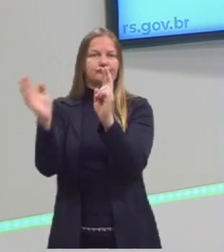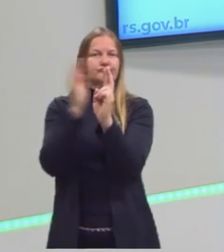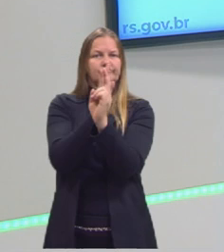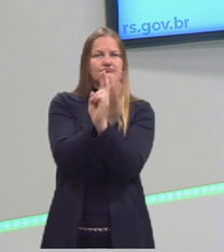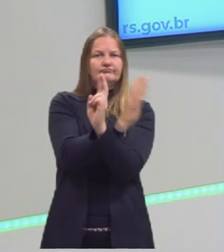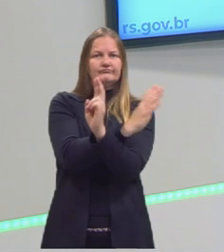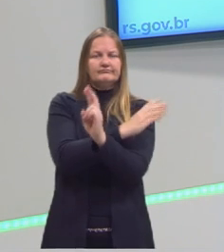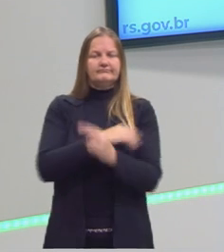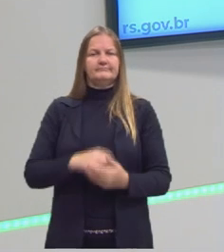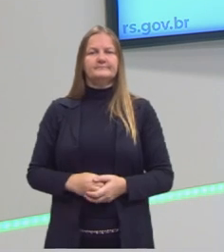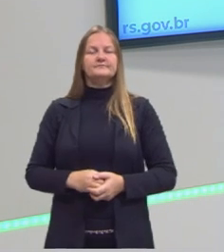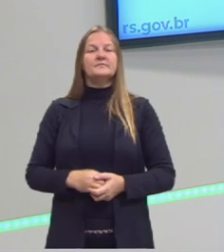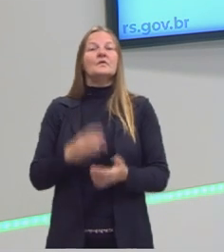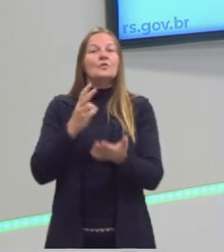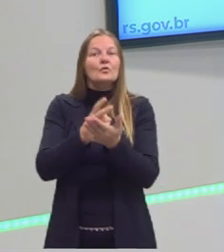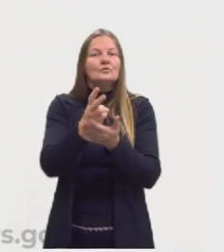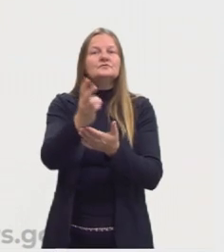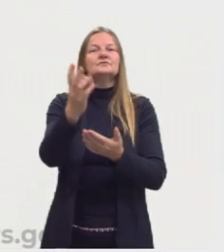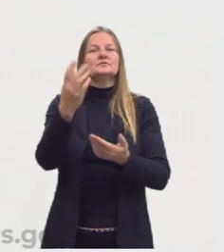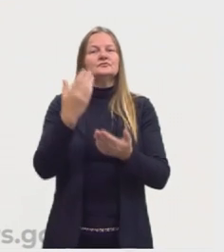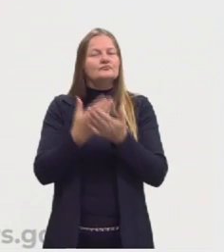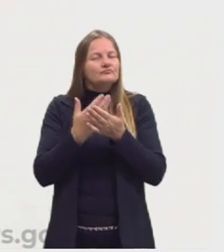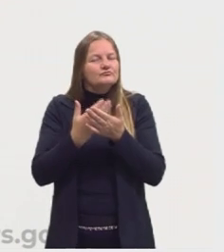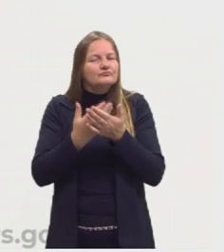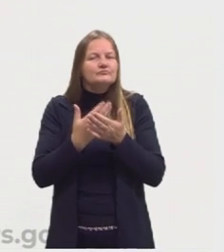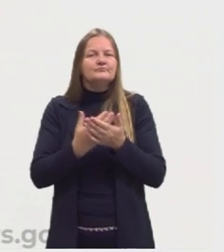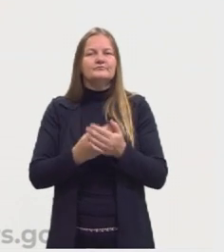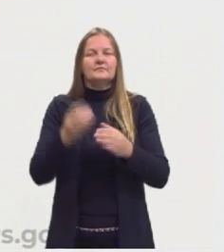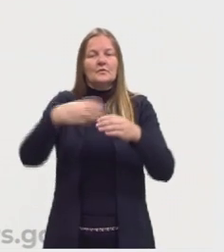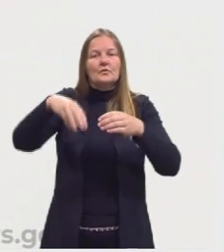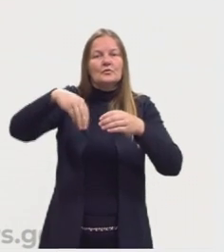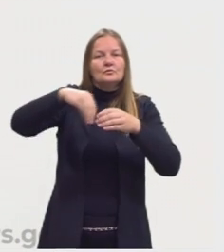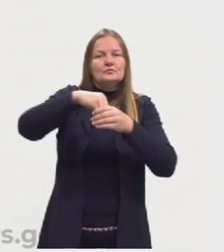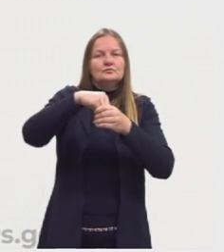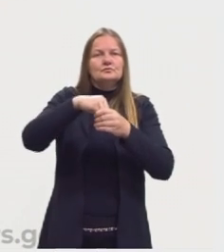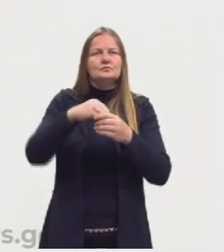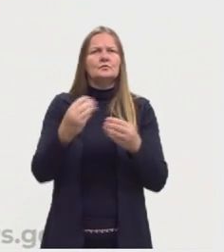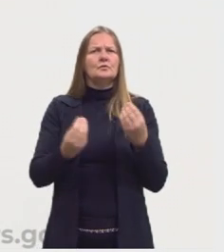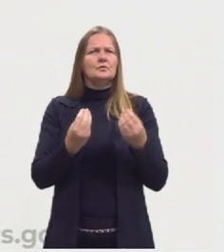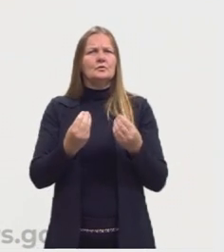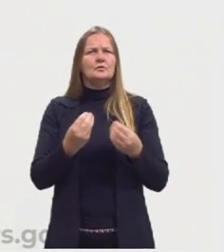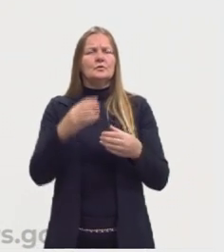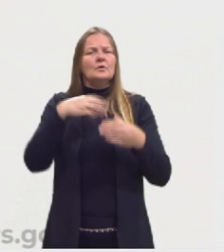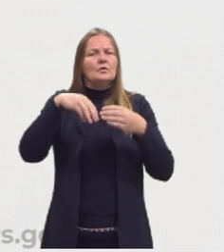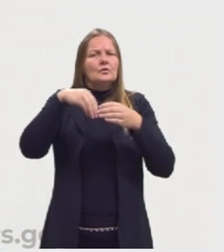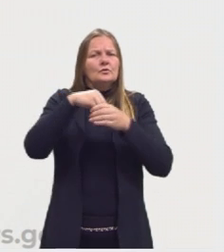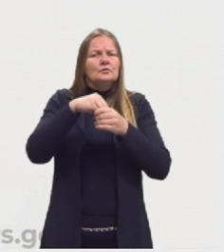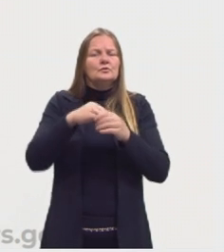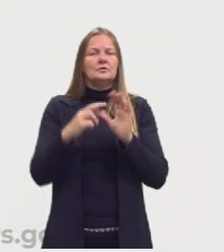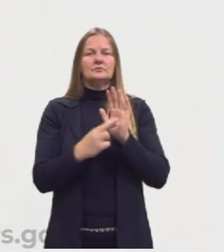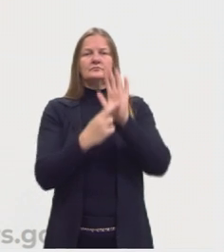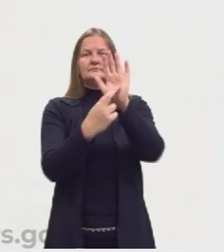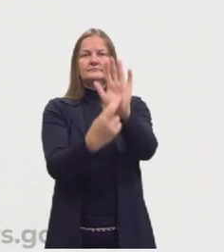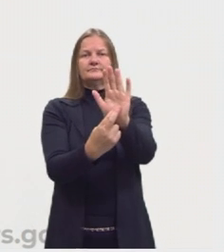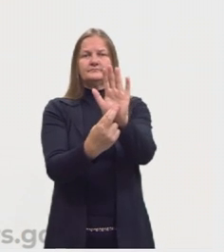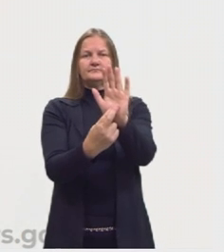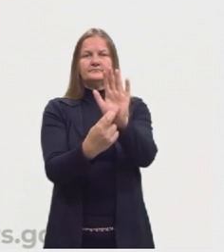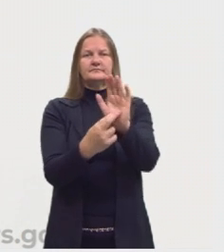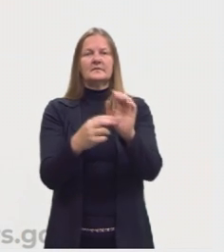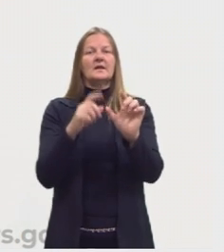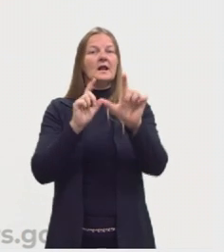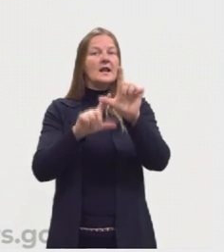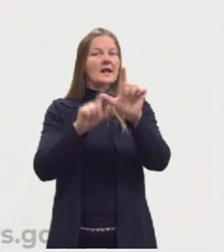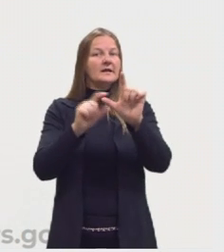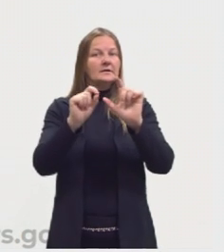Bom, então, continuando o nosso estudo de conjuntos, né? Os conjuntos, eles são representados por letras